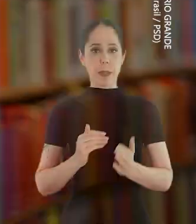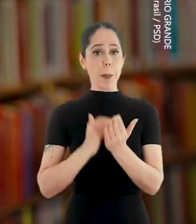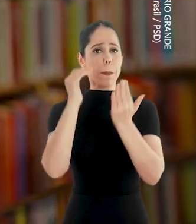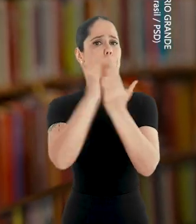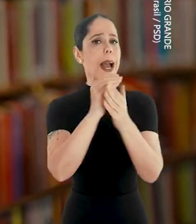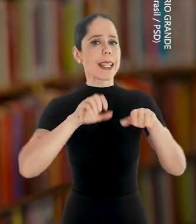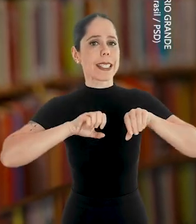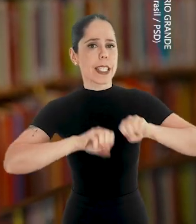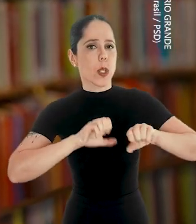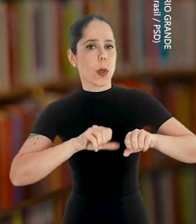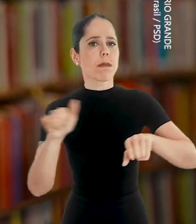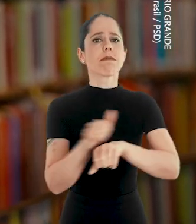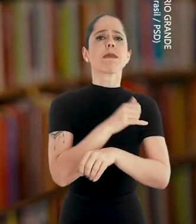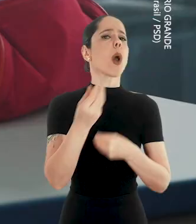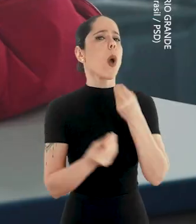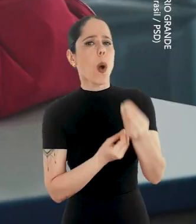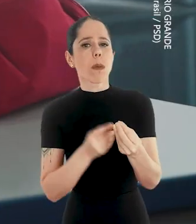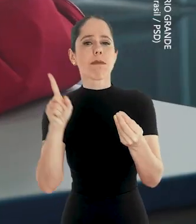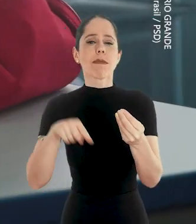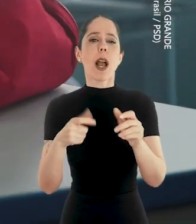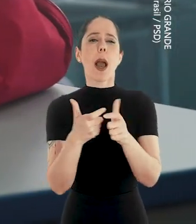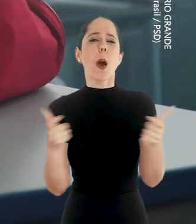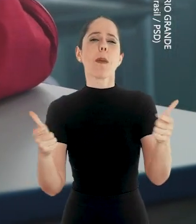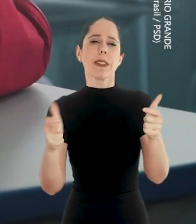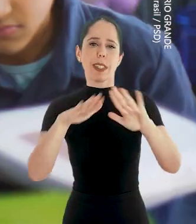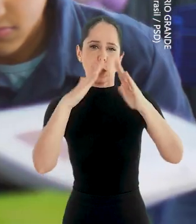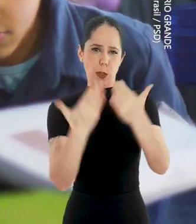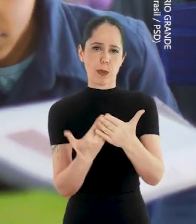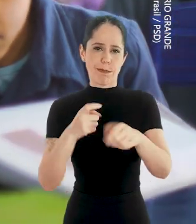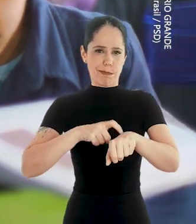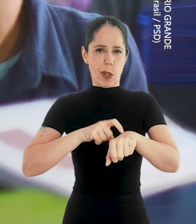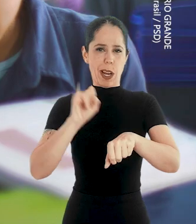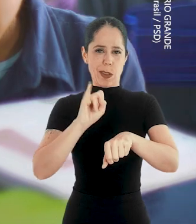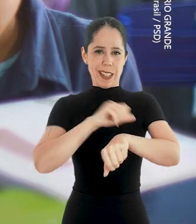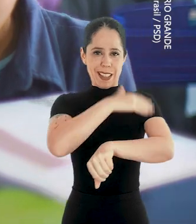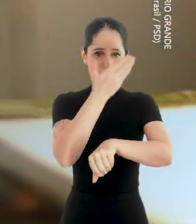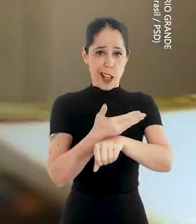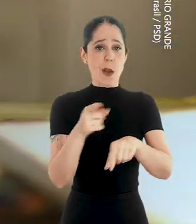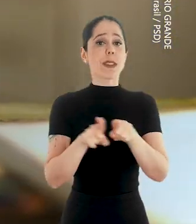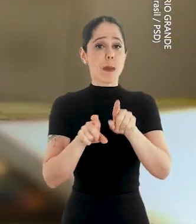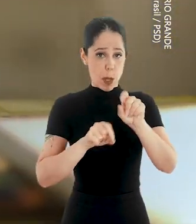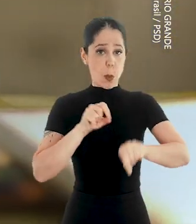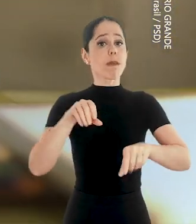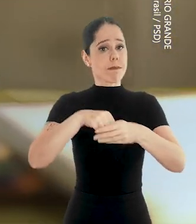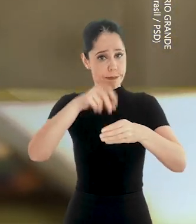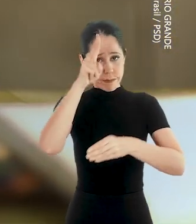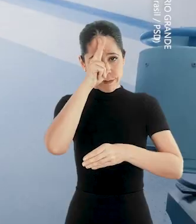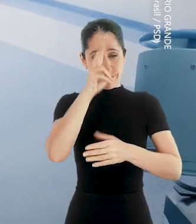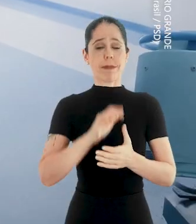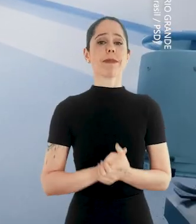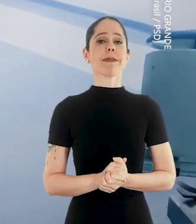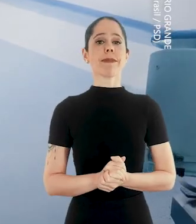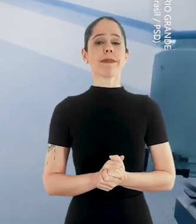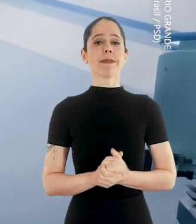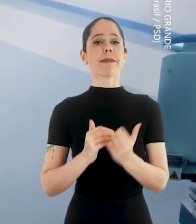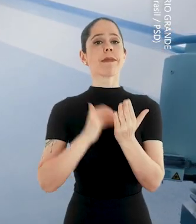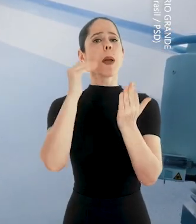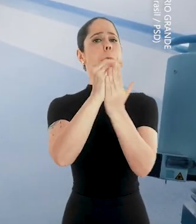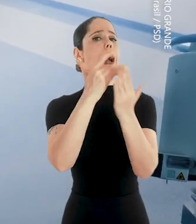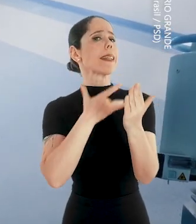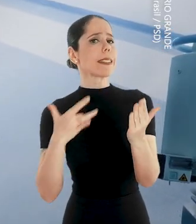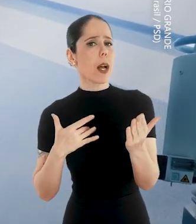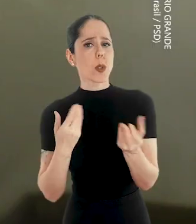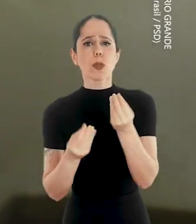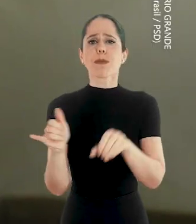Mais educação, ampliando as escolas em tempo integral, inclusive no ensino médio. Mais